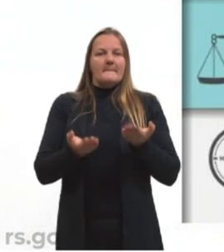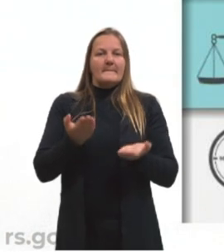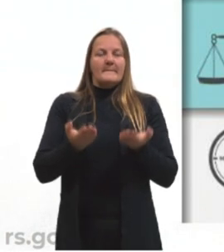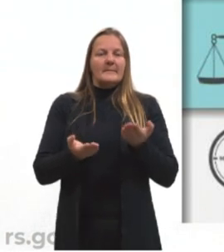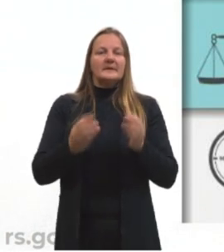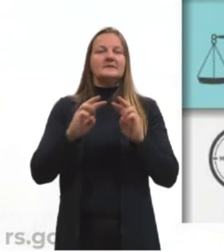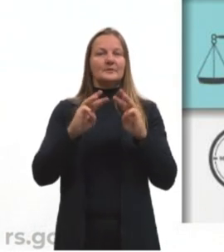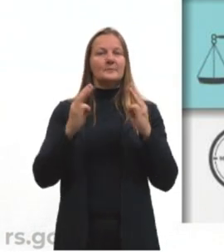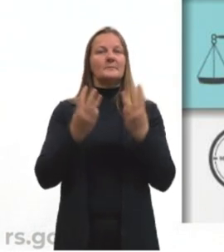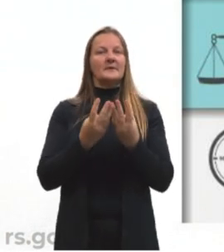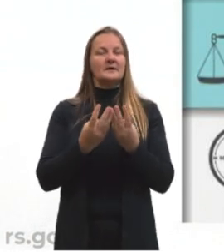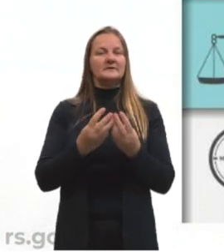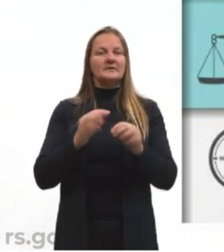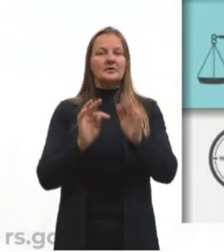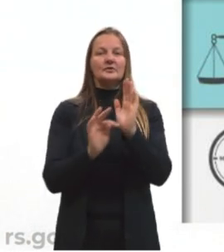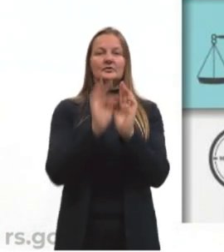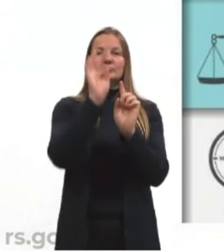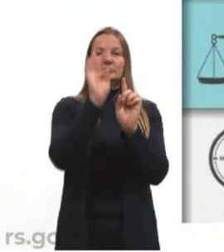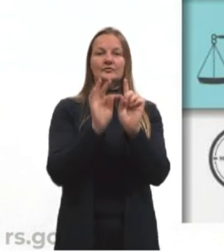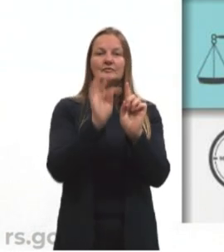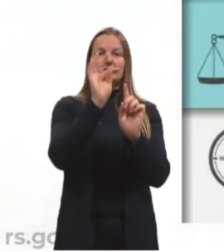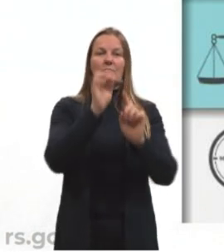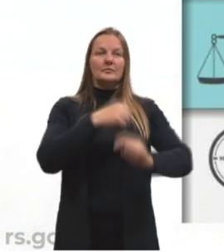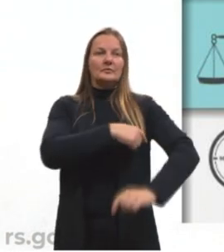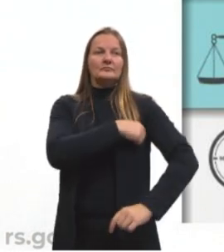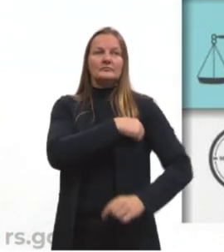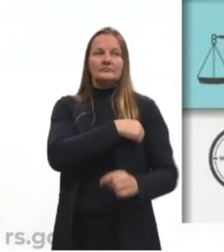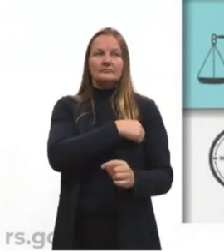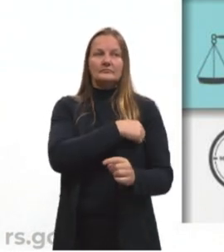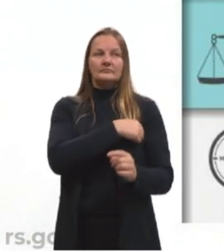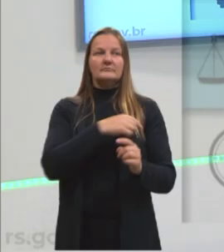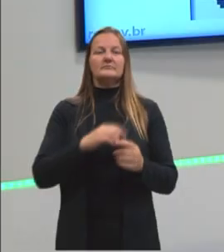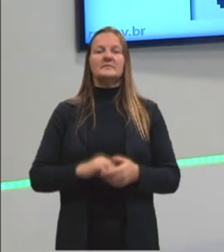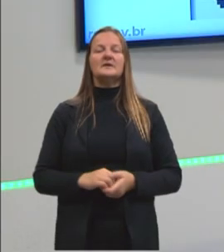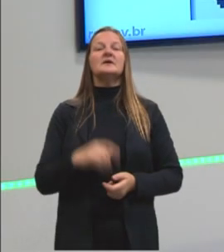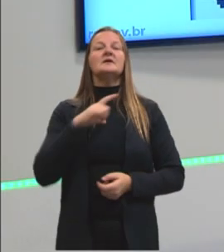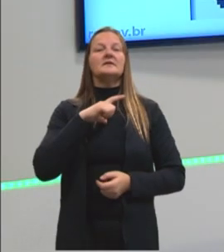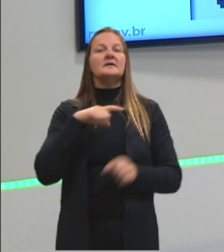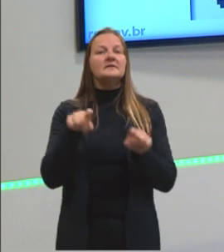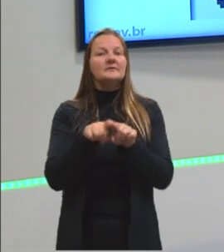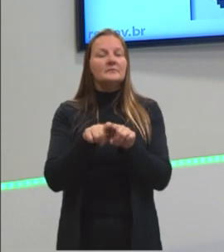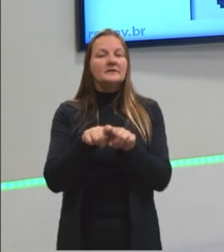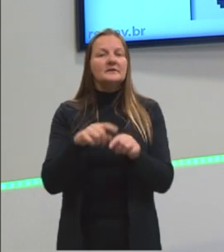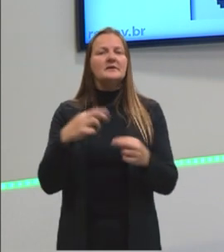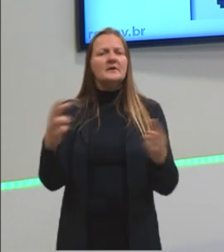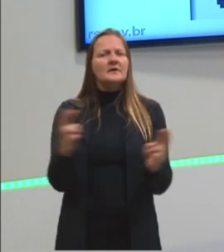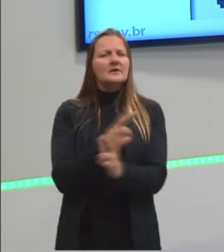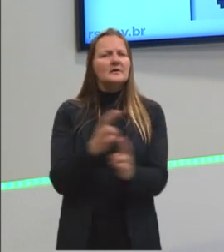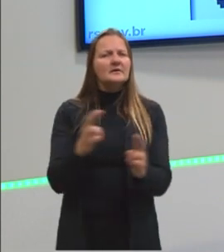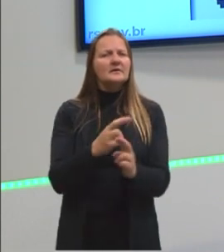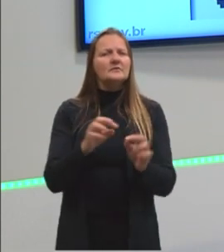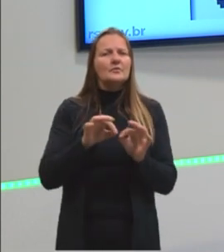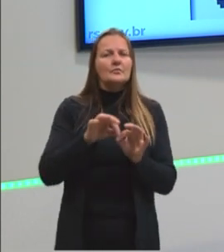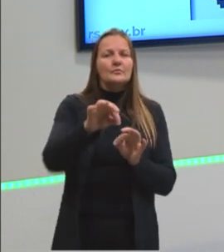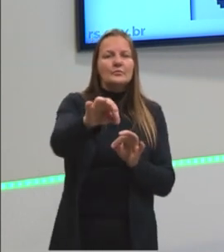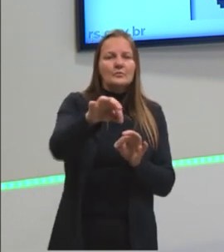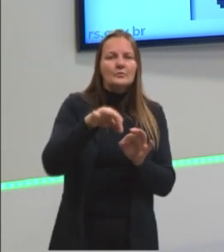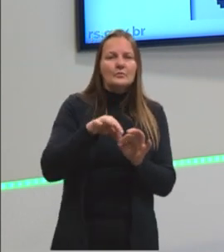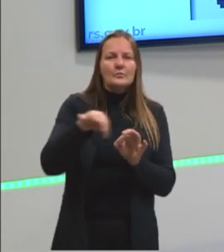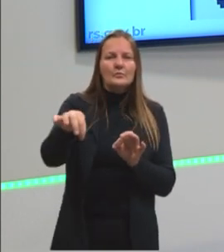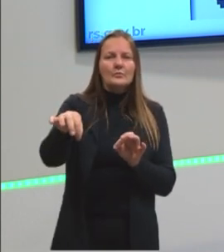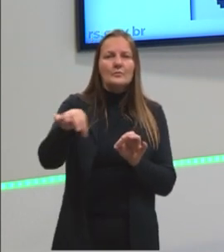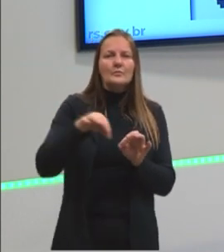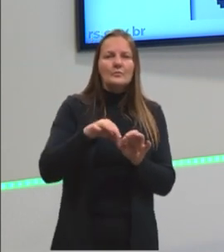massa, a temperatura medida pelo termômetro. Temos também a relação de medidas de comprimento,